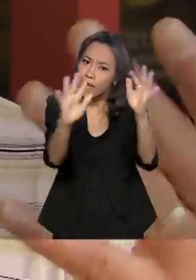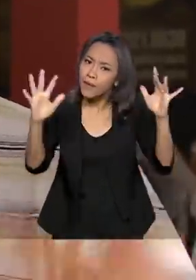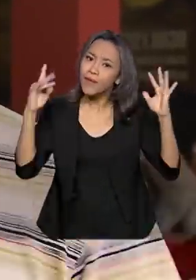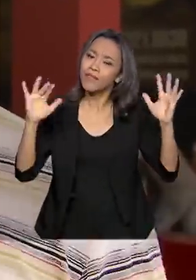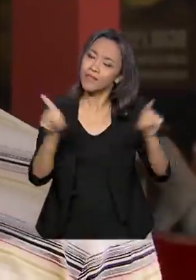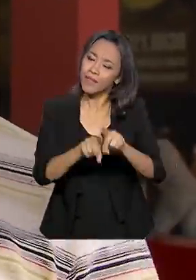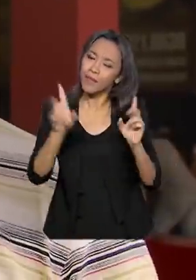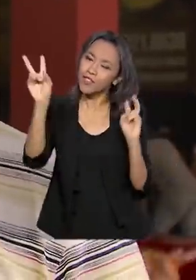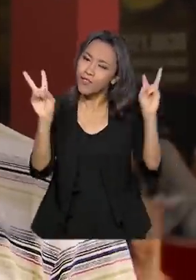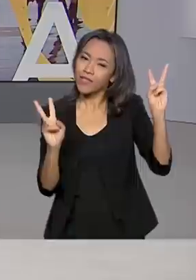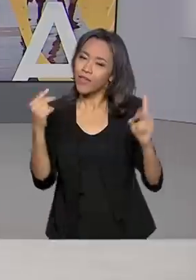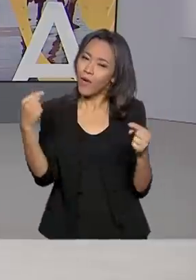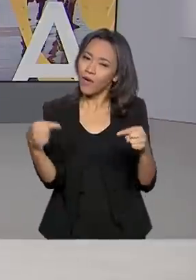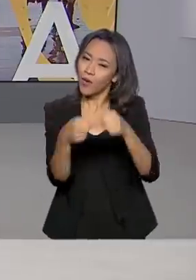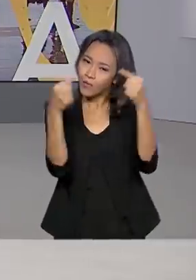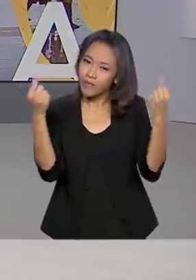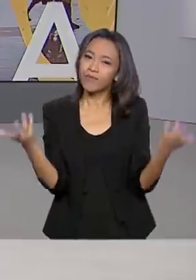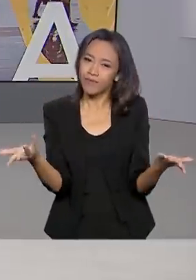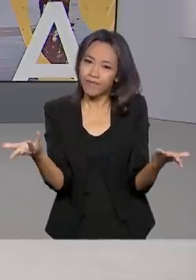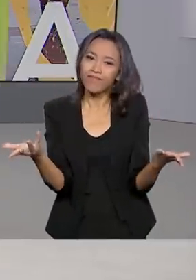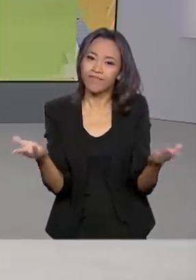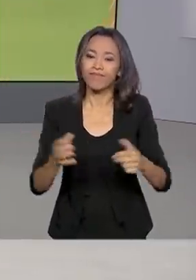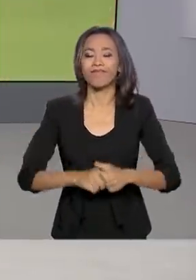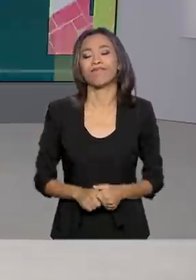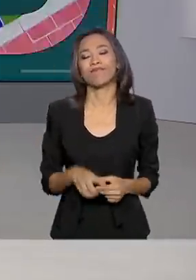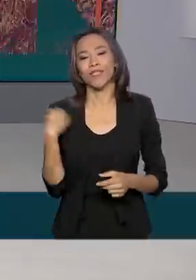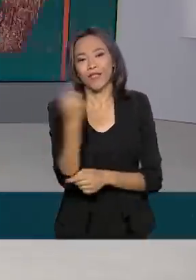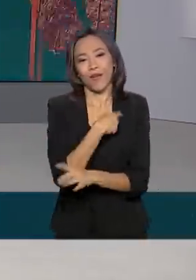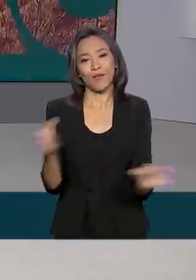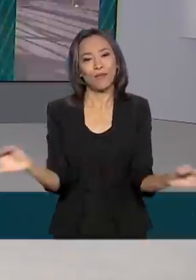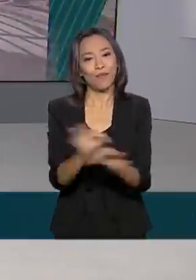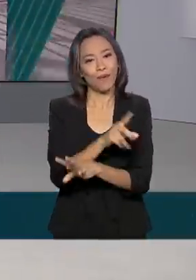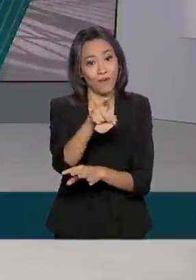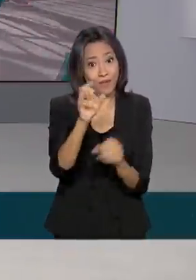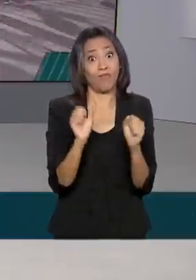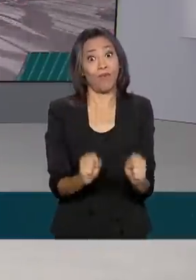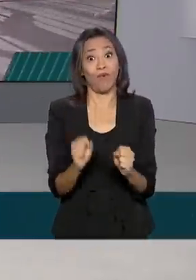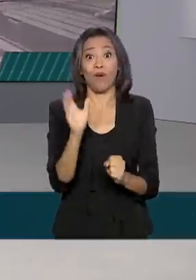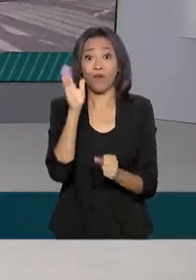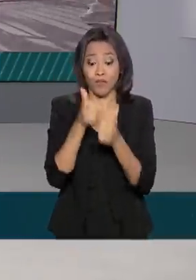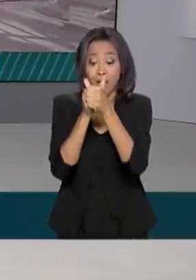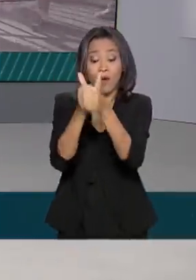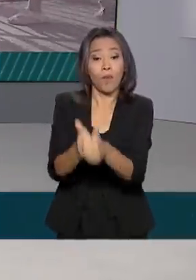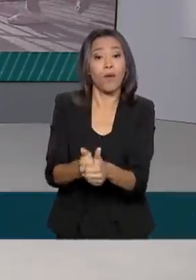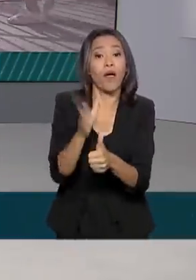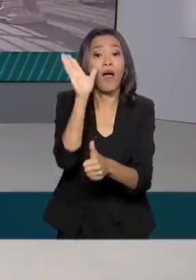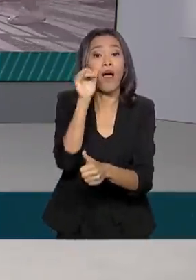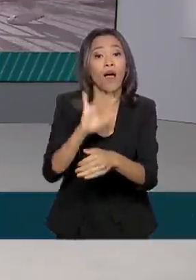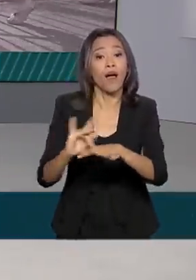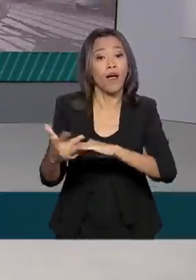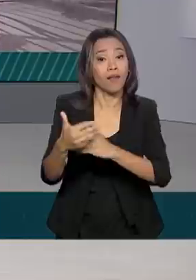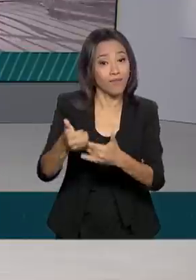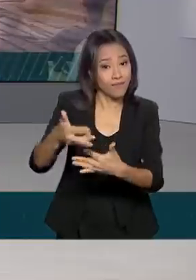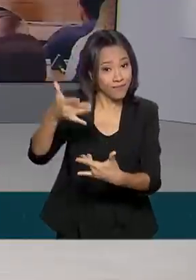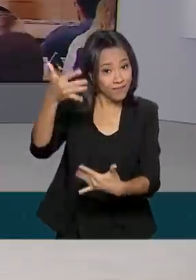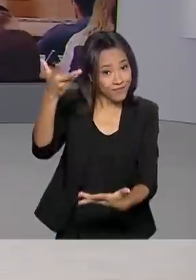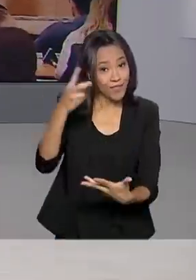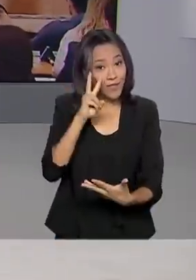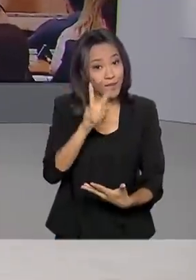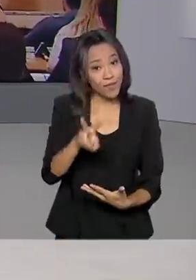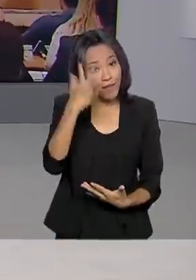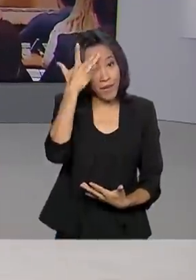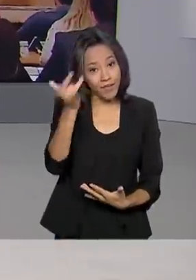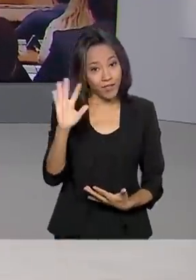entretenimento para povo. Bem, nós ficamos por aqui, mas você também pode nos acompanhar pelas nossas redes sociais. Nos vemos